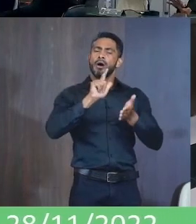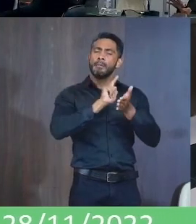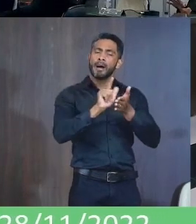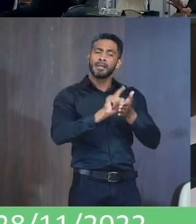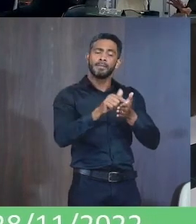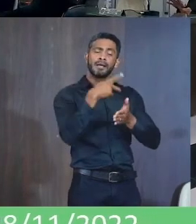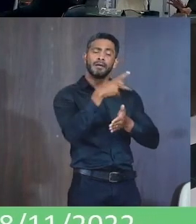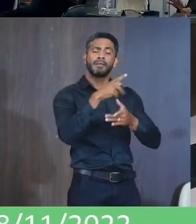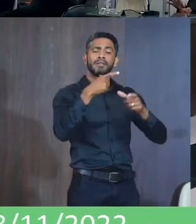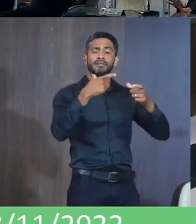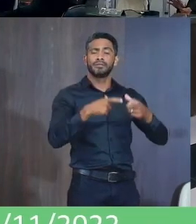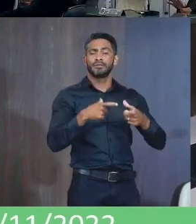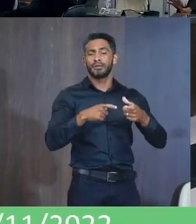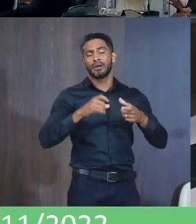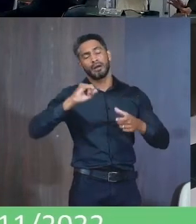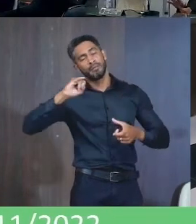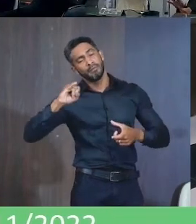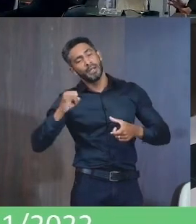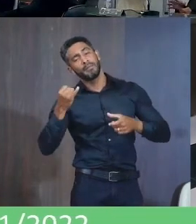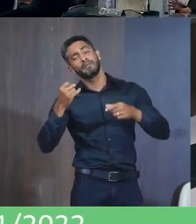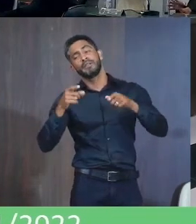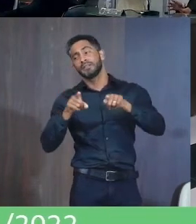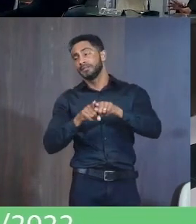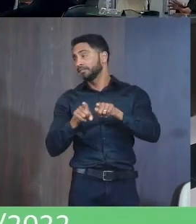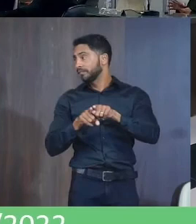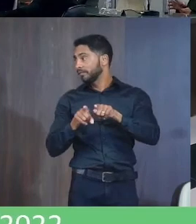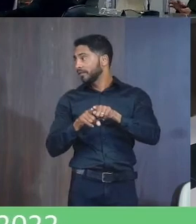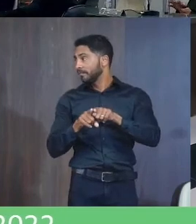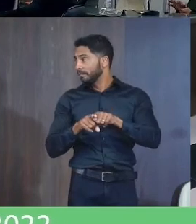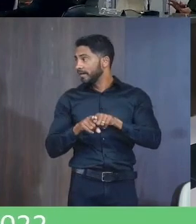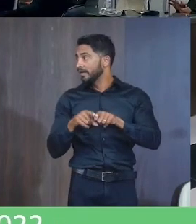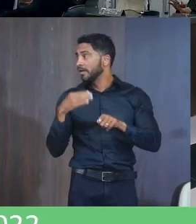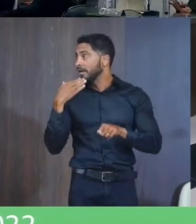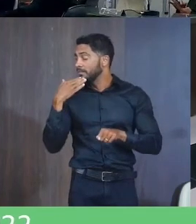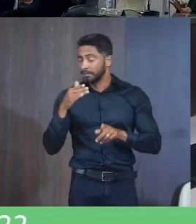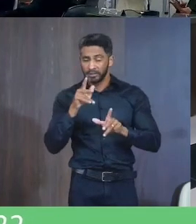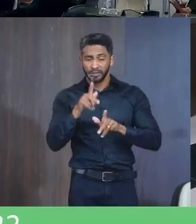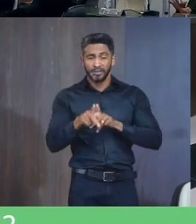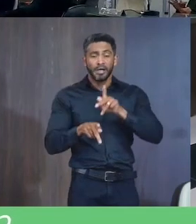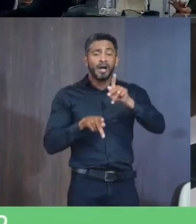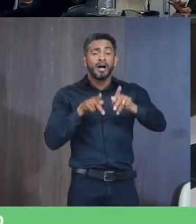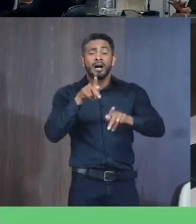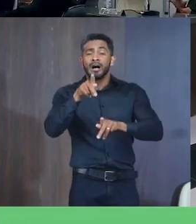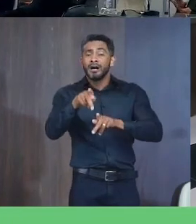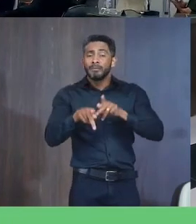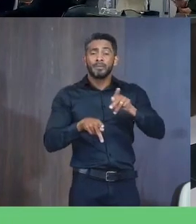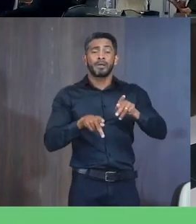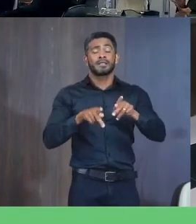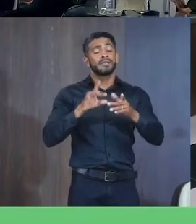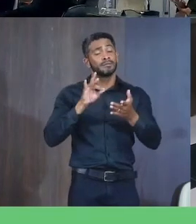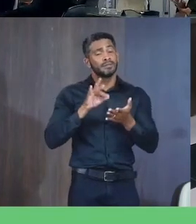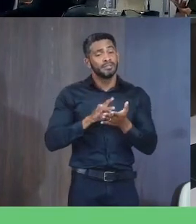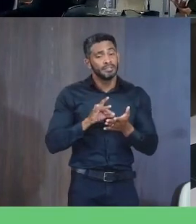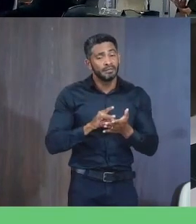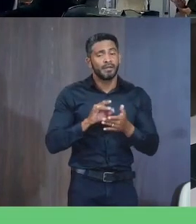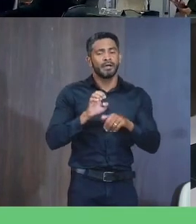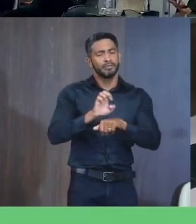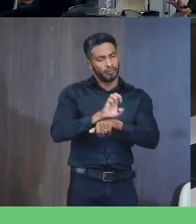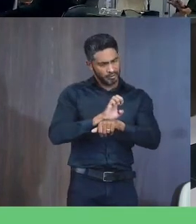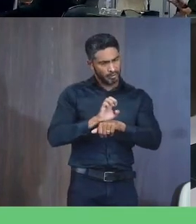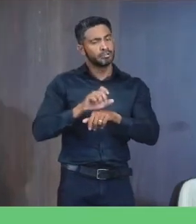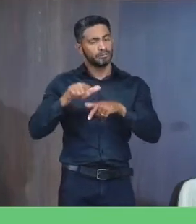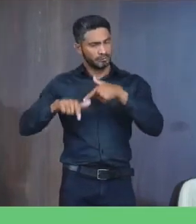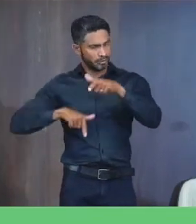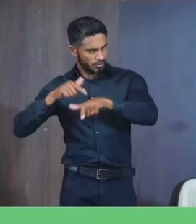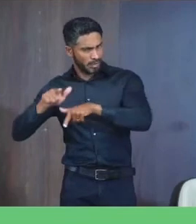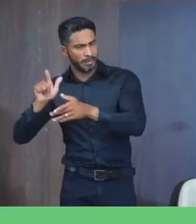desobstrução Mas a gente aproveita A oportunidade também Presidente Para poder pedir A população Que realmente O executivo Tem que executar O